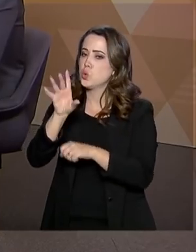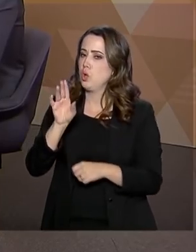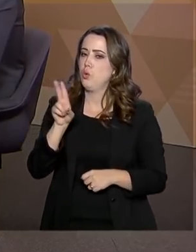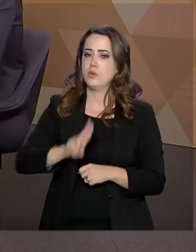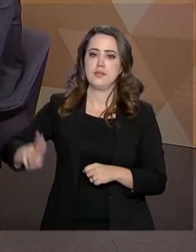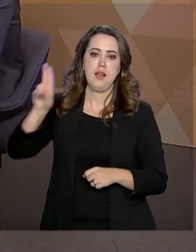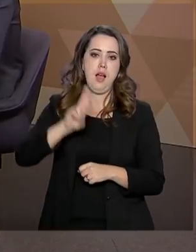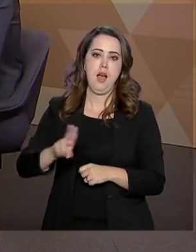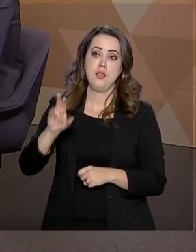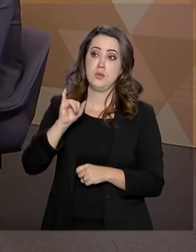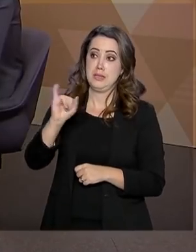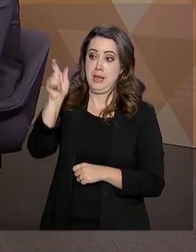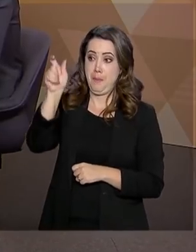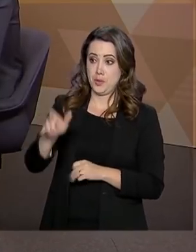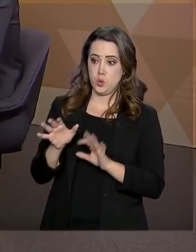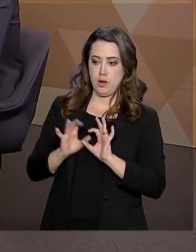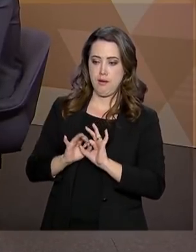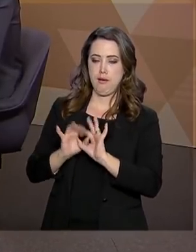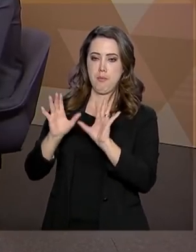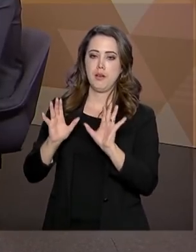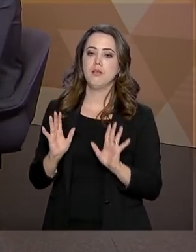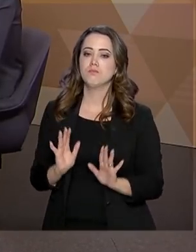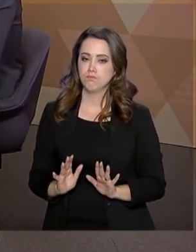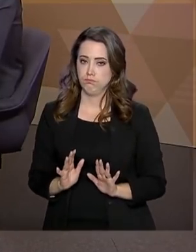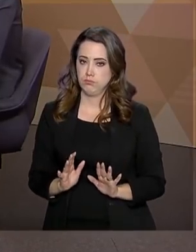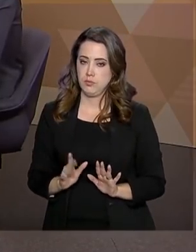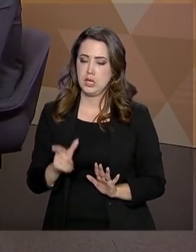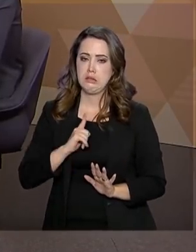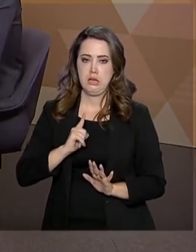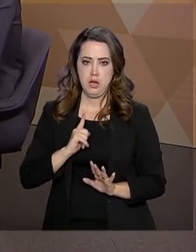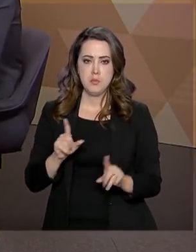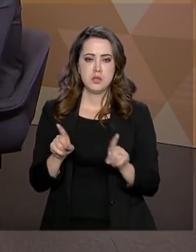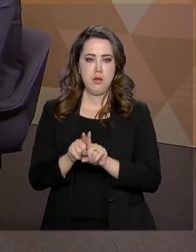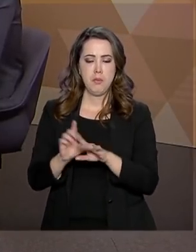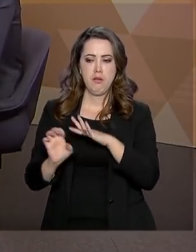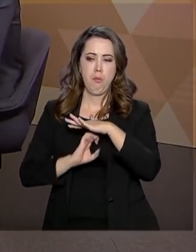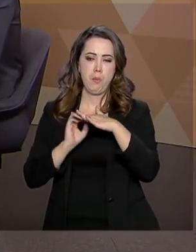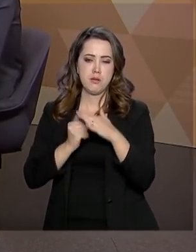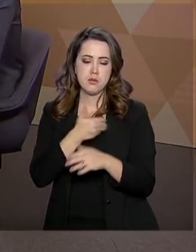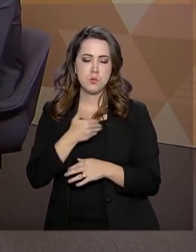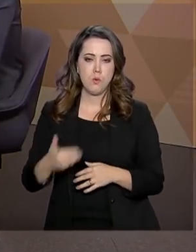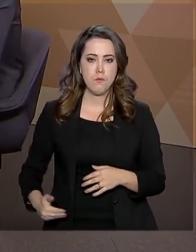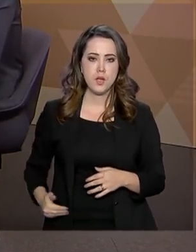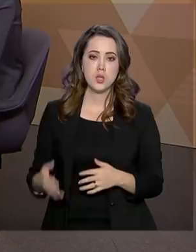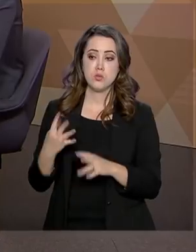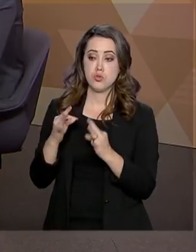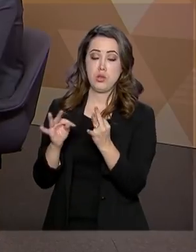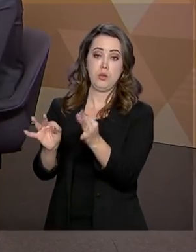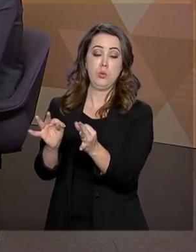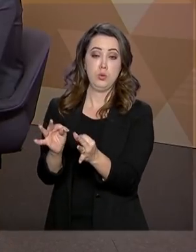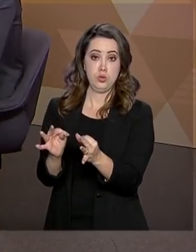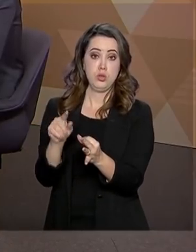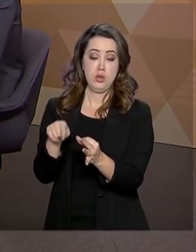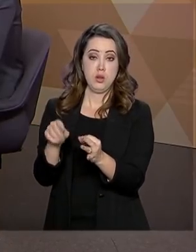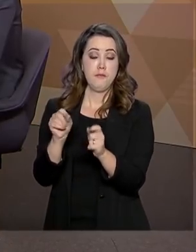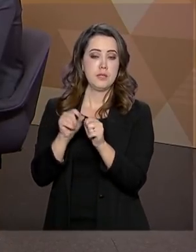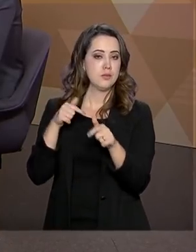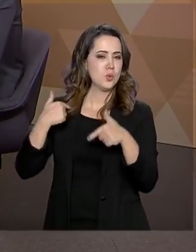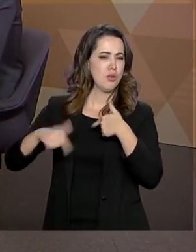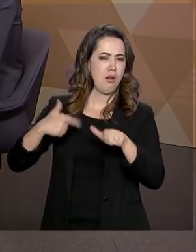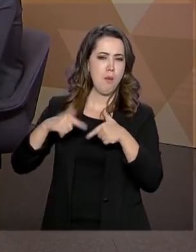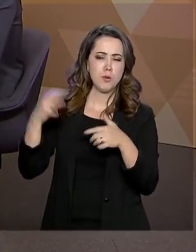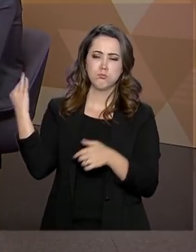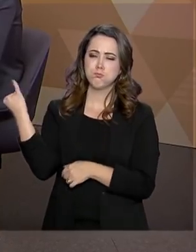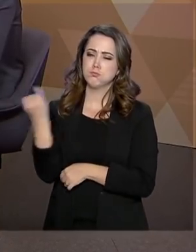utilizados com consentimento e com autorização desse cidadão. Temos empresas públicas de tecnologia que fazem um trabalho